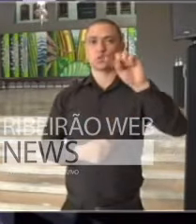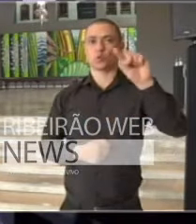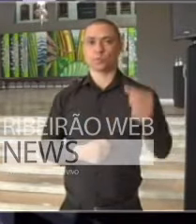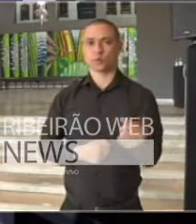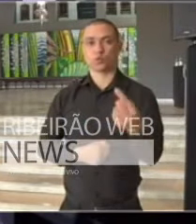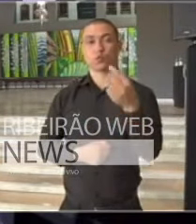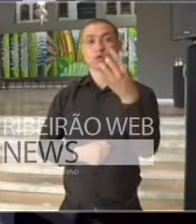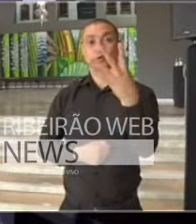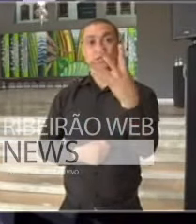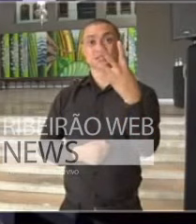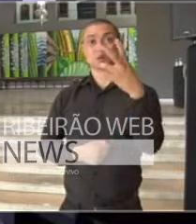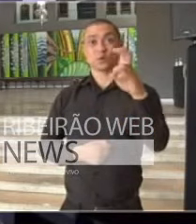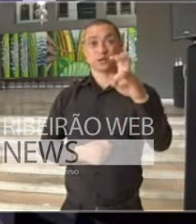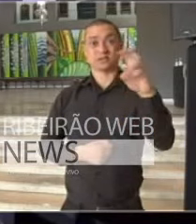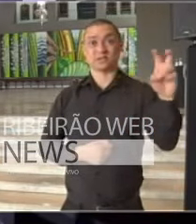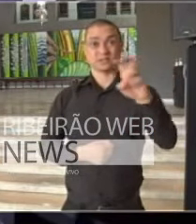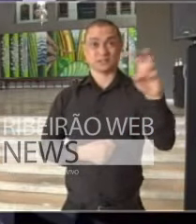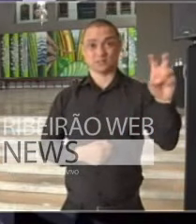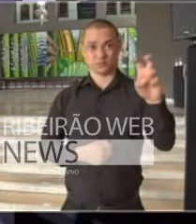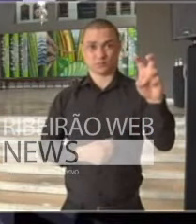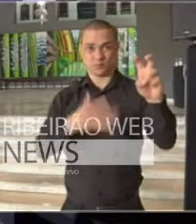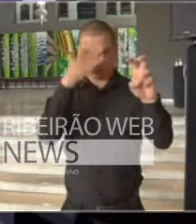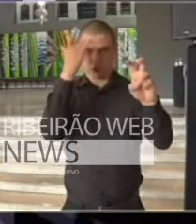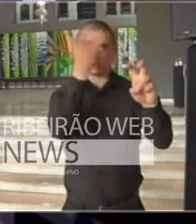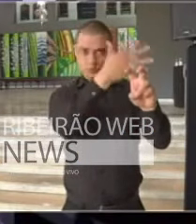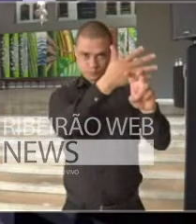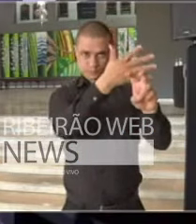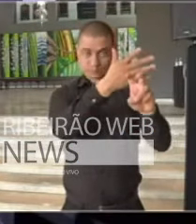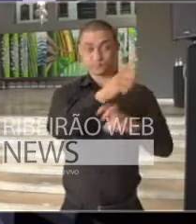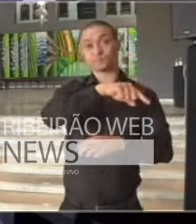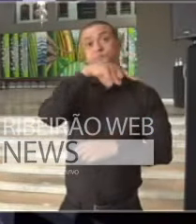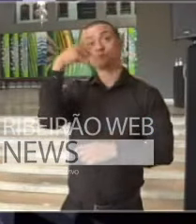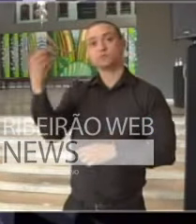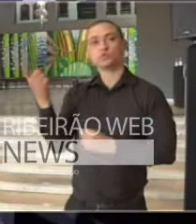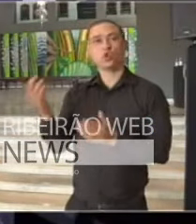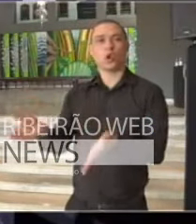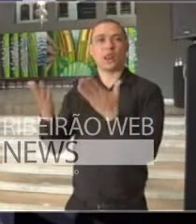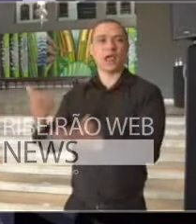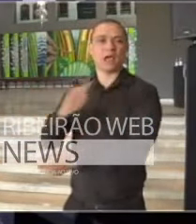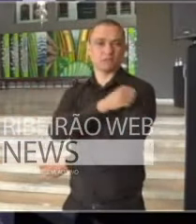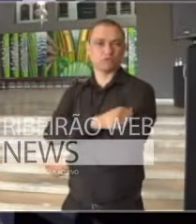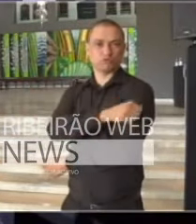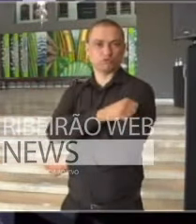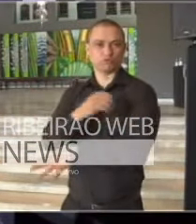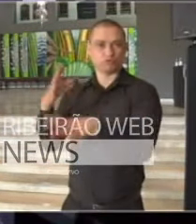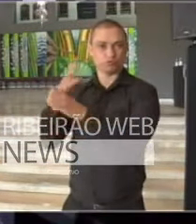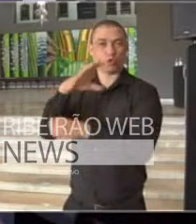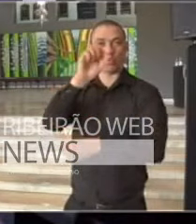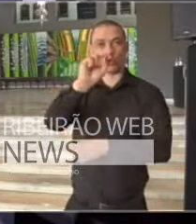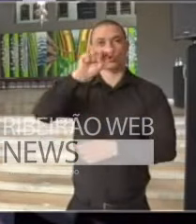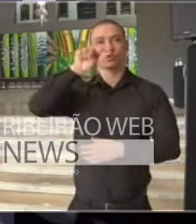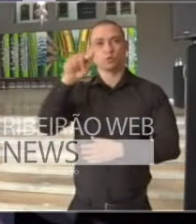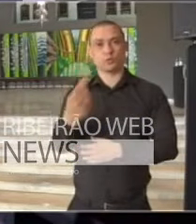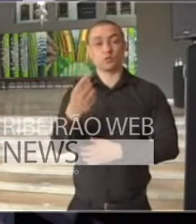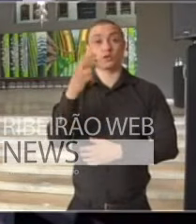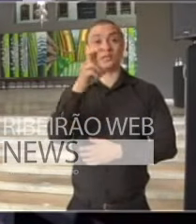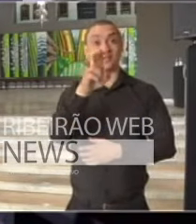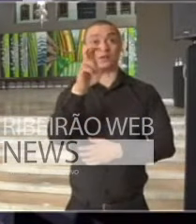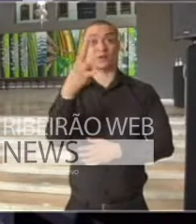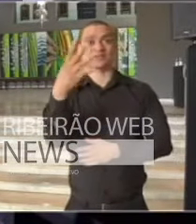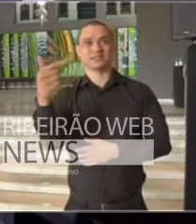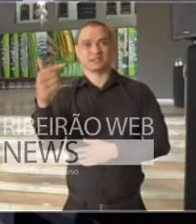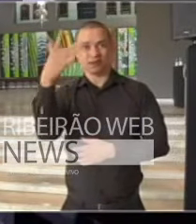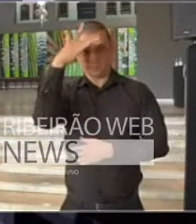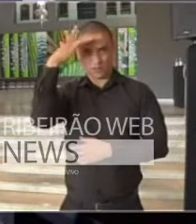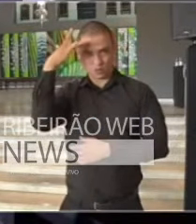5.455 em regime de UTI e 8.547